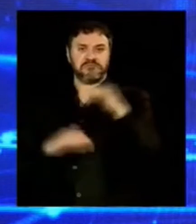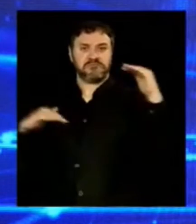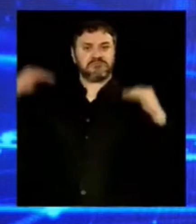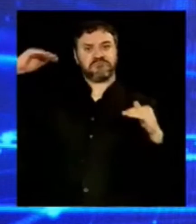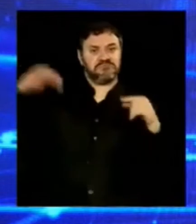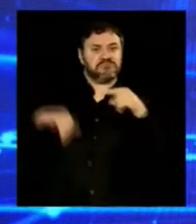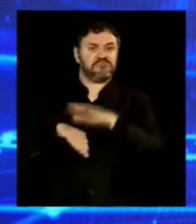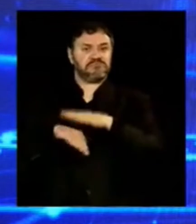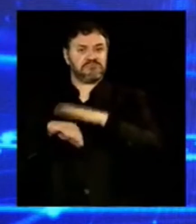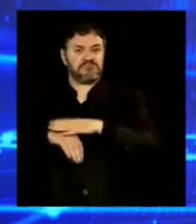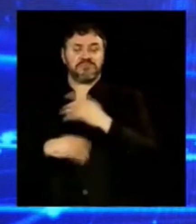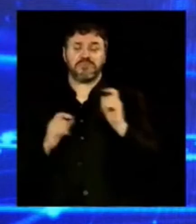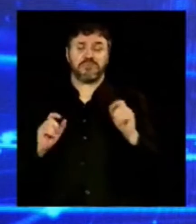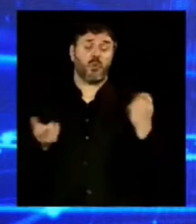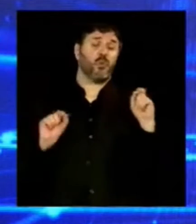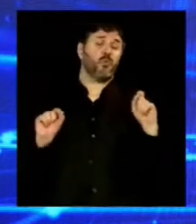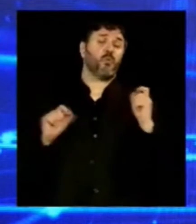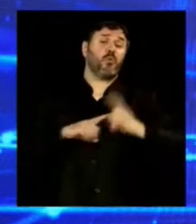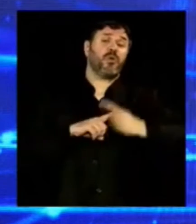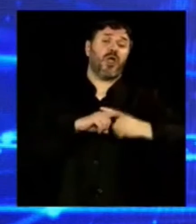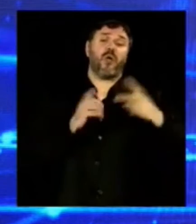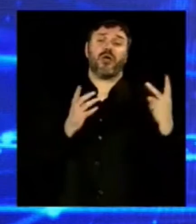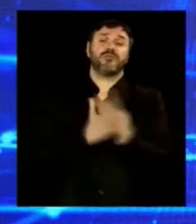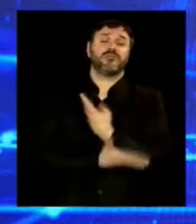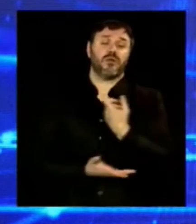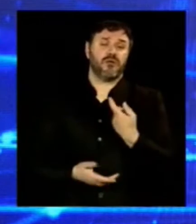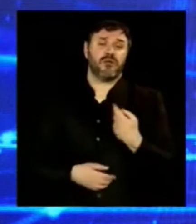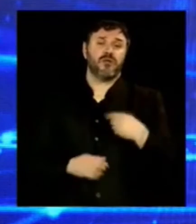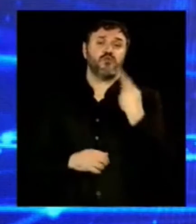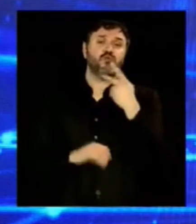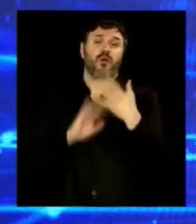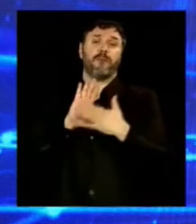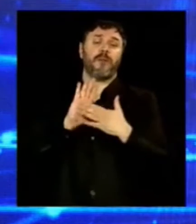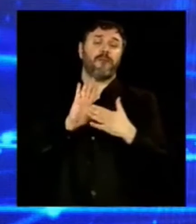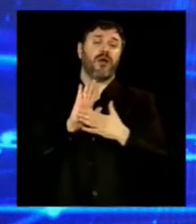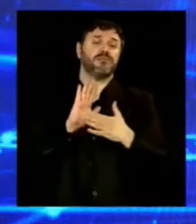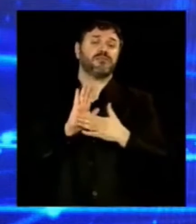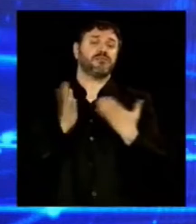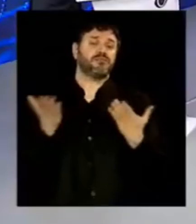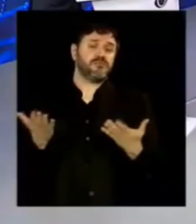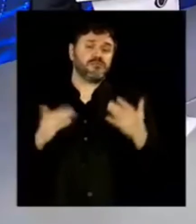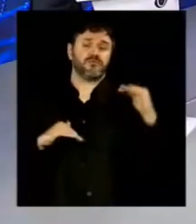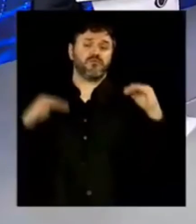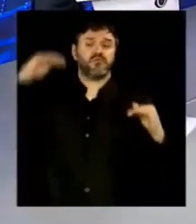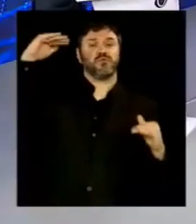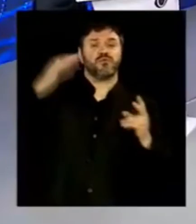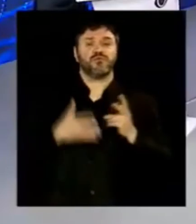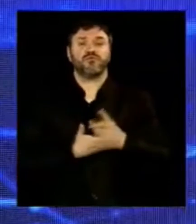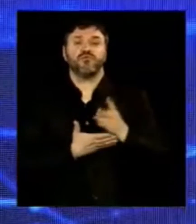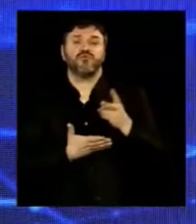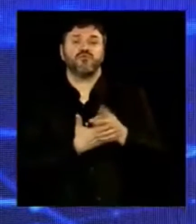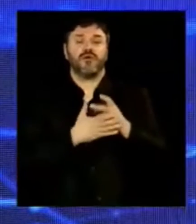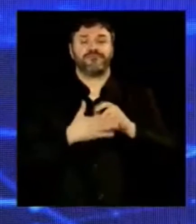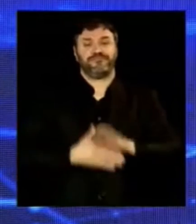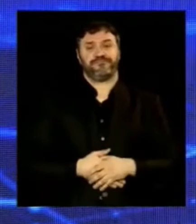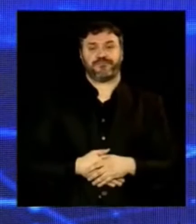propostas que o senhor tem para que o Rio Grande do Sul continue crescendo mais do que o Brasil na média do PIB? Bom, primeiro,